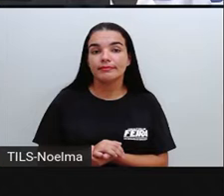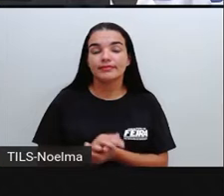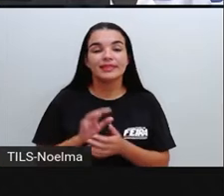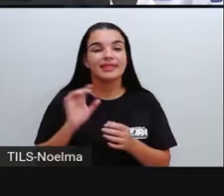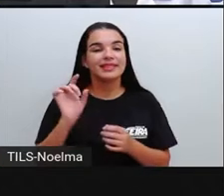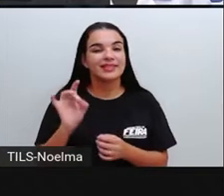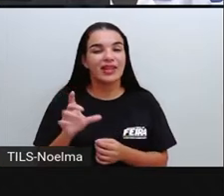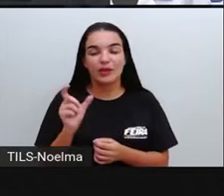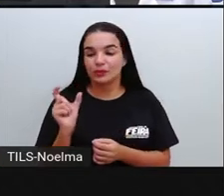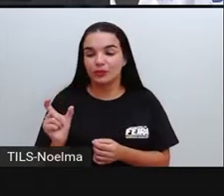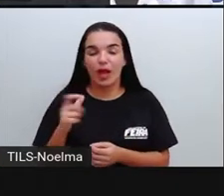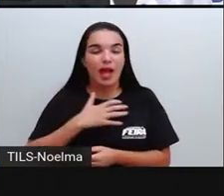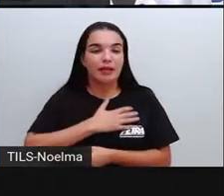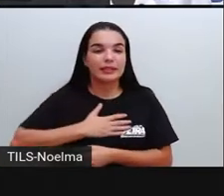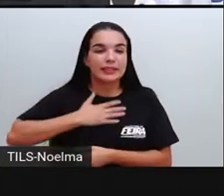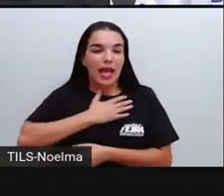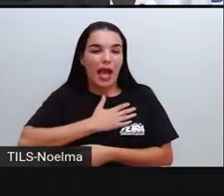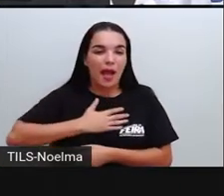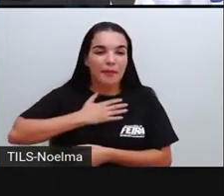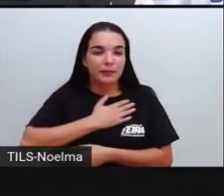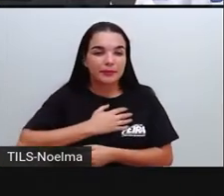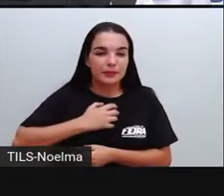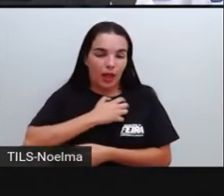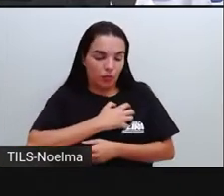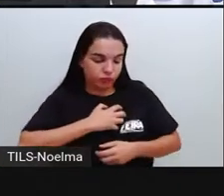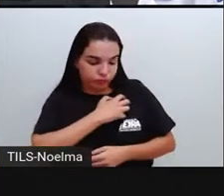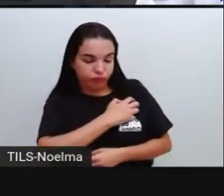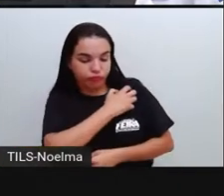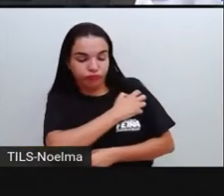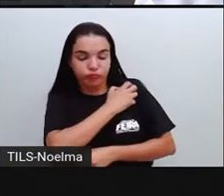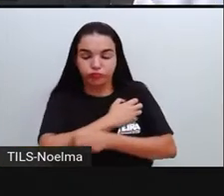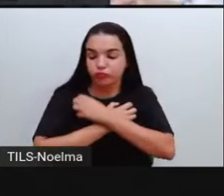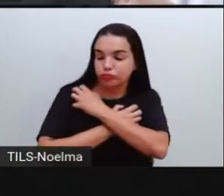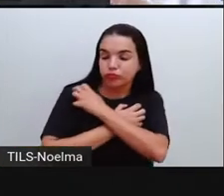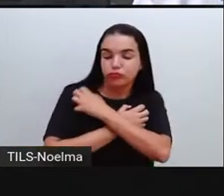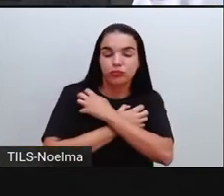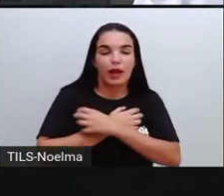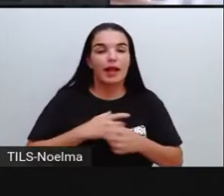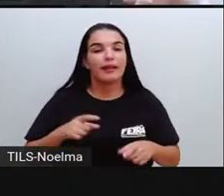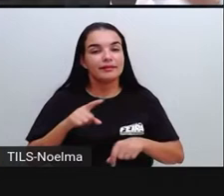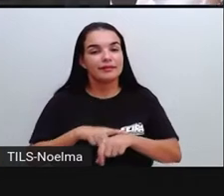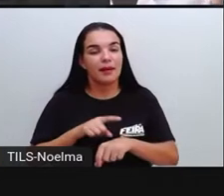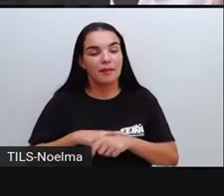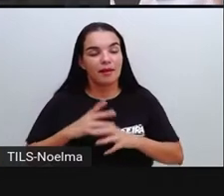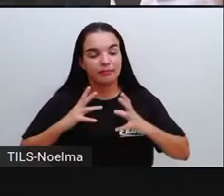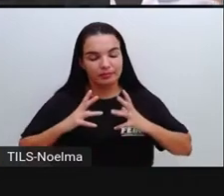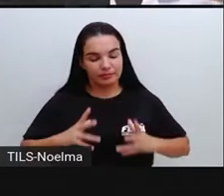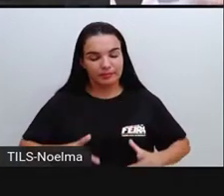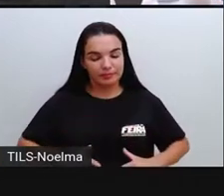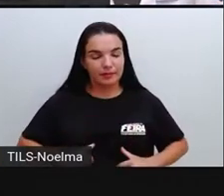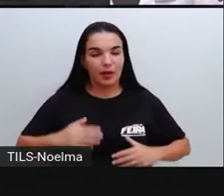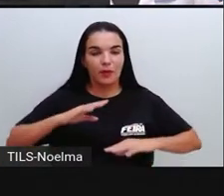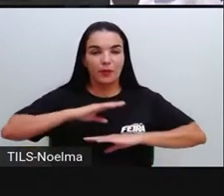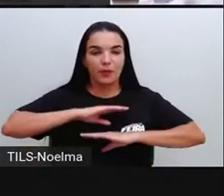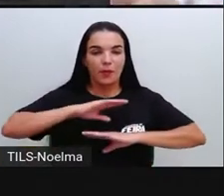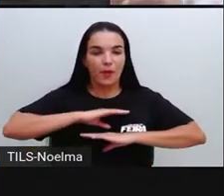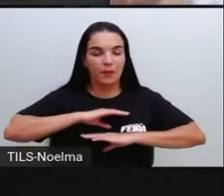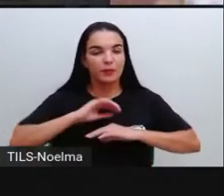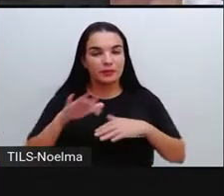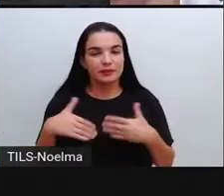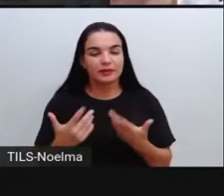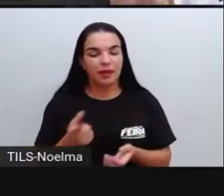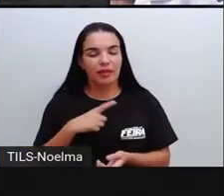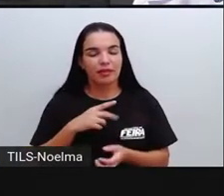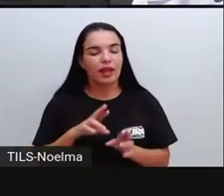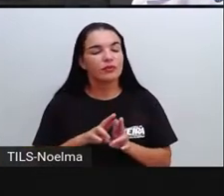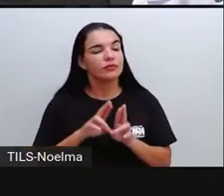O sabonete, que é utilizado ali, né, para fazer a higiene do nosso corpo, então, tem